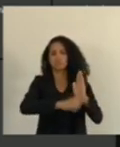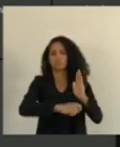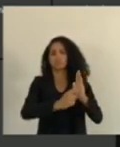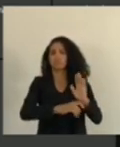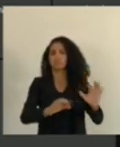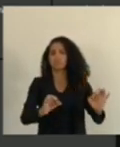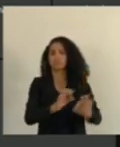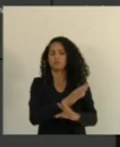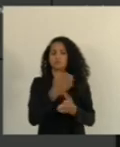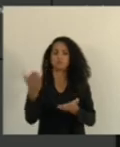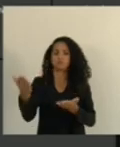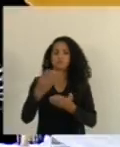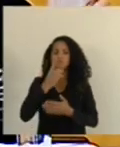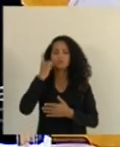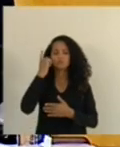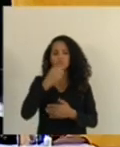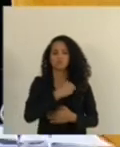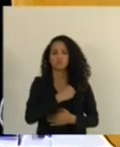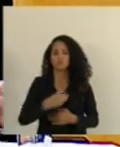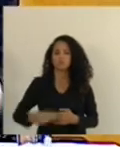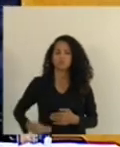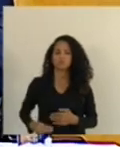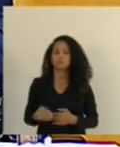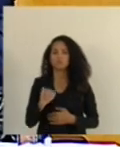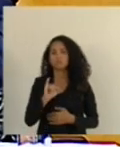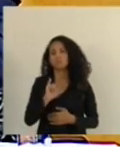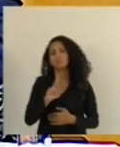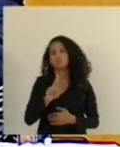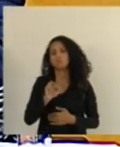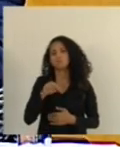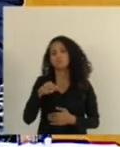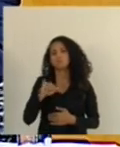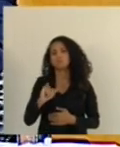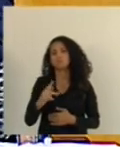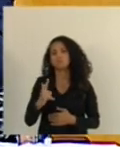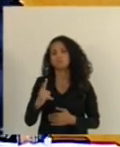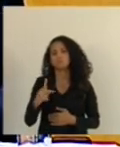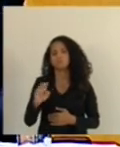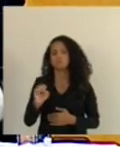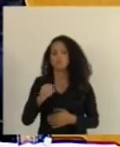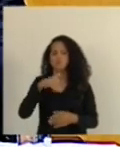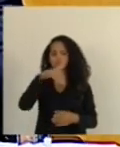autógrafos. Com a palavra agora a ministra Irine Lopes para a justificação de voto. Com a palavra, Irine.